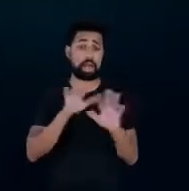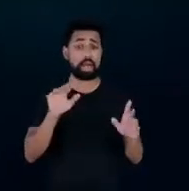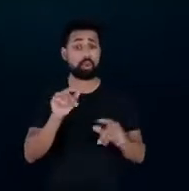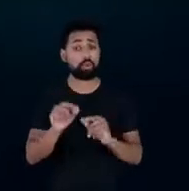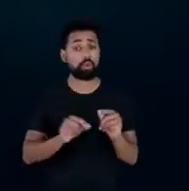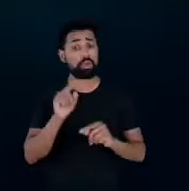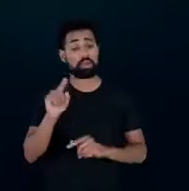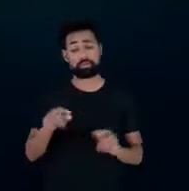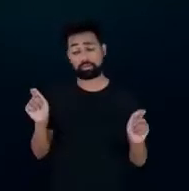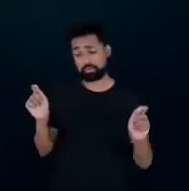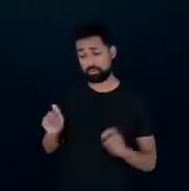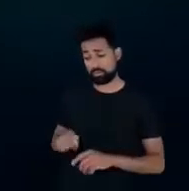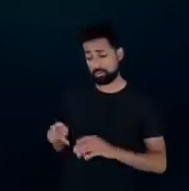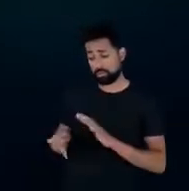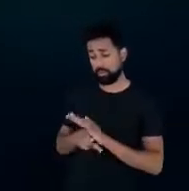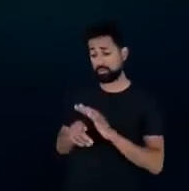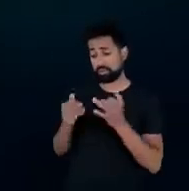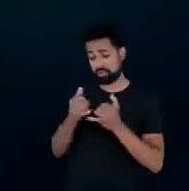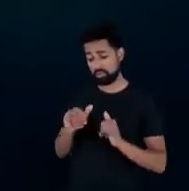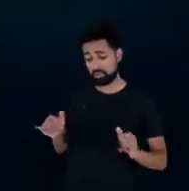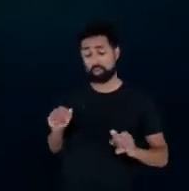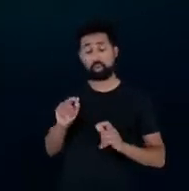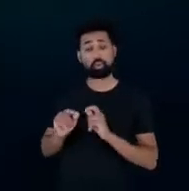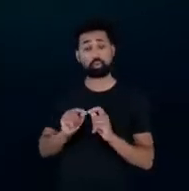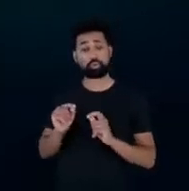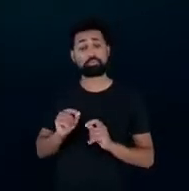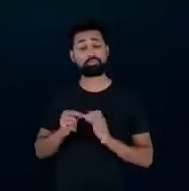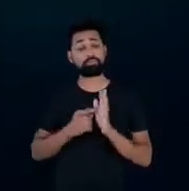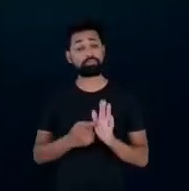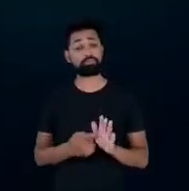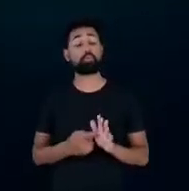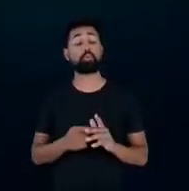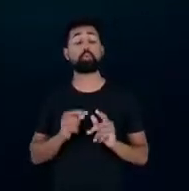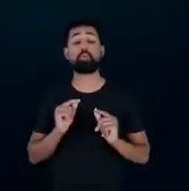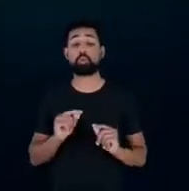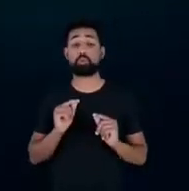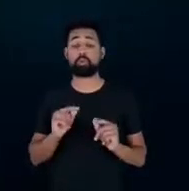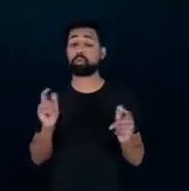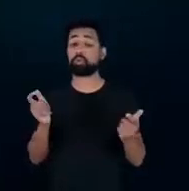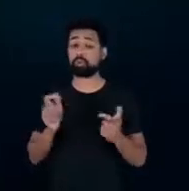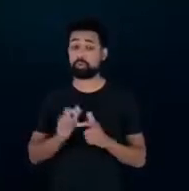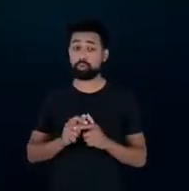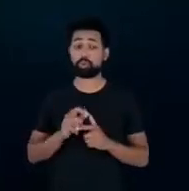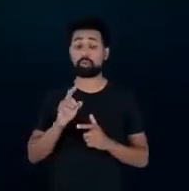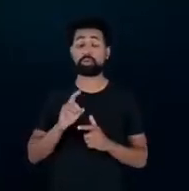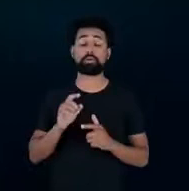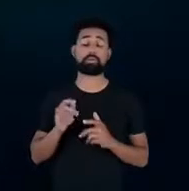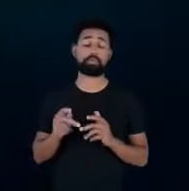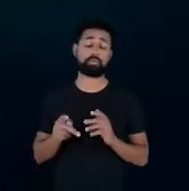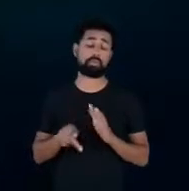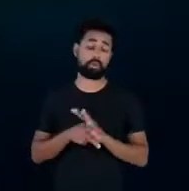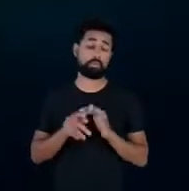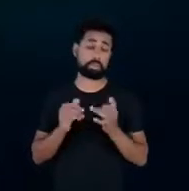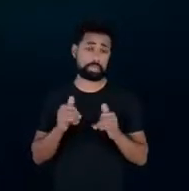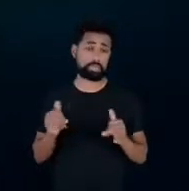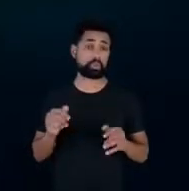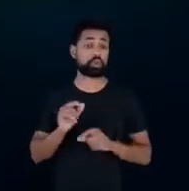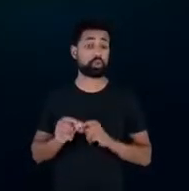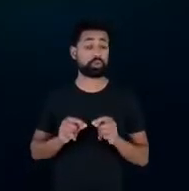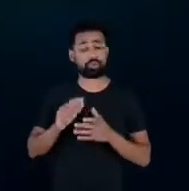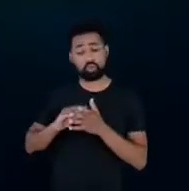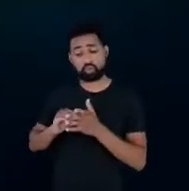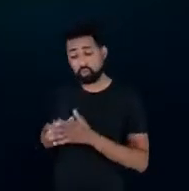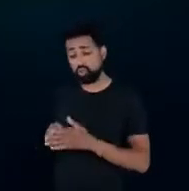eficiência energética. Ao possibilitar essa redução da demanda por energia, ela também tira um pouco de